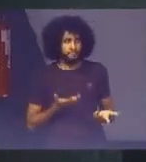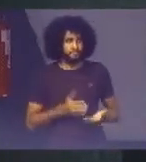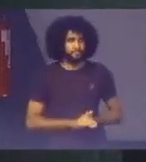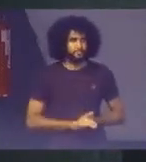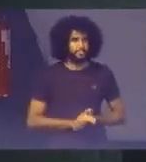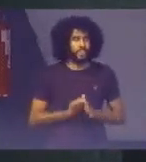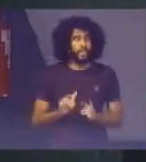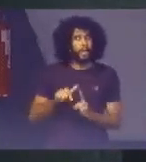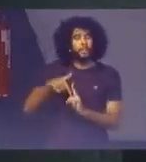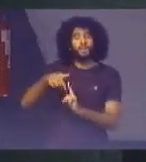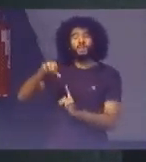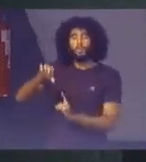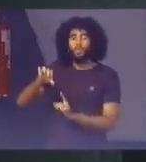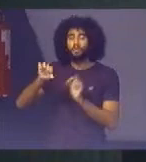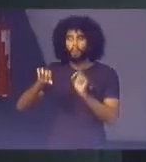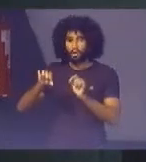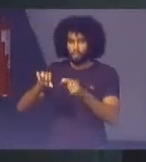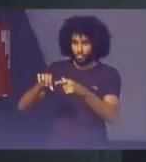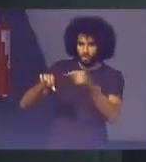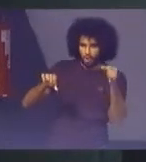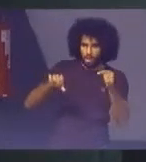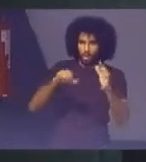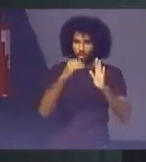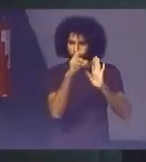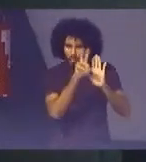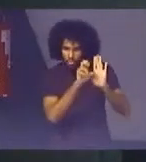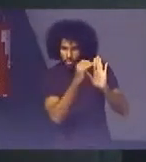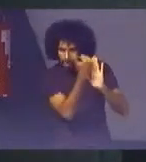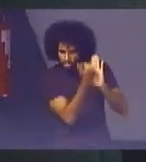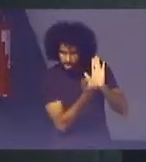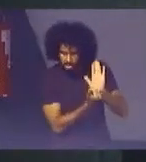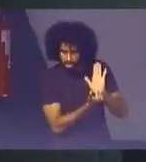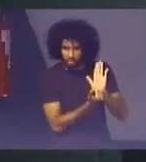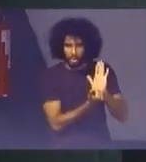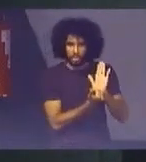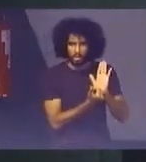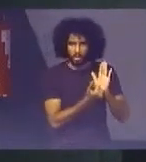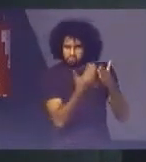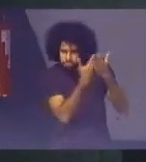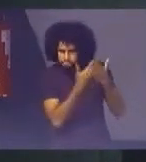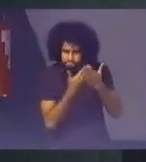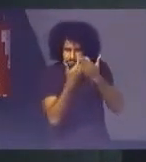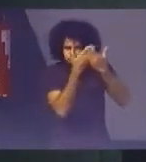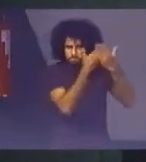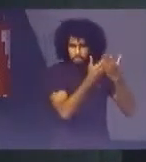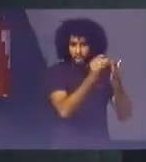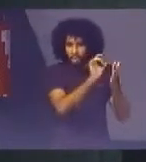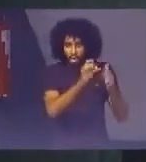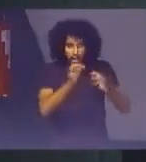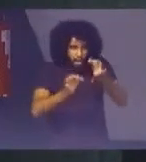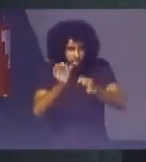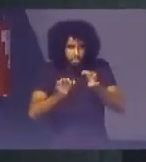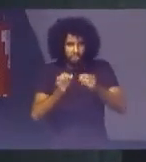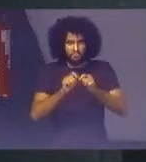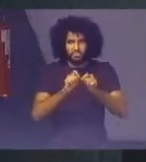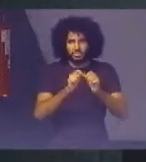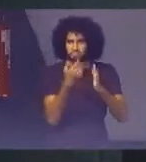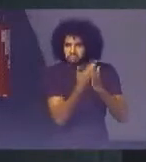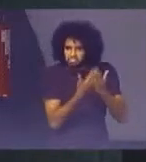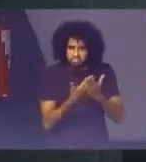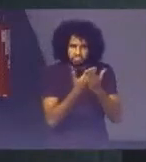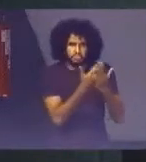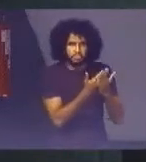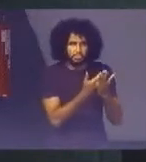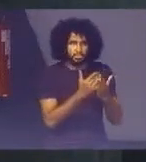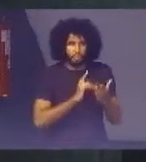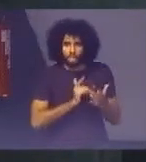9 Escolher um assunto Da tabela Processual unificada Desse assunto Cada tribunal Faz um estudo de caso Faz